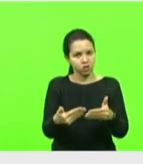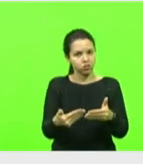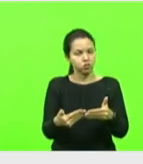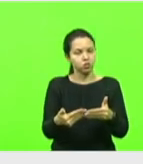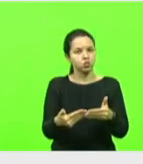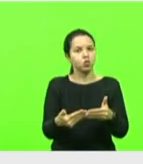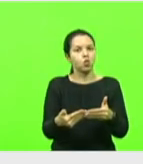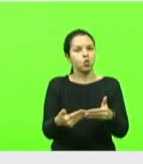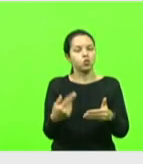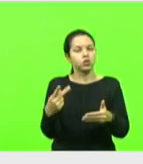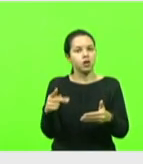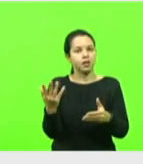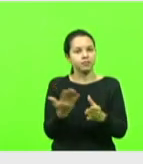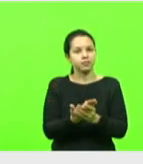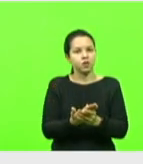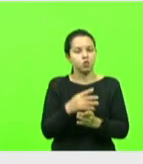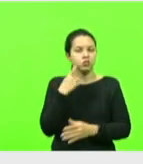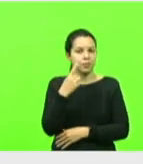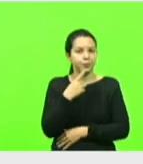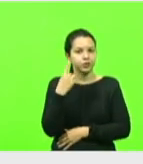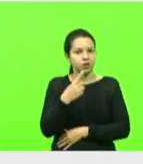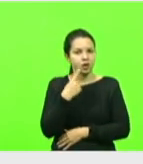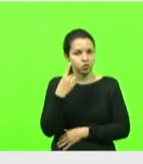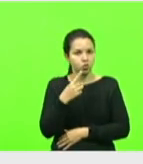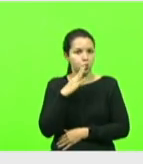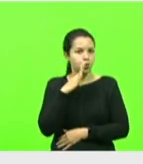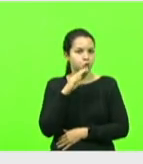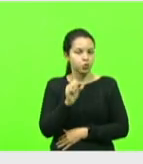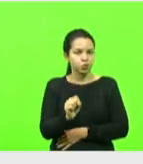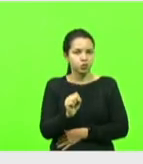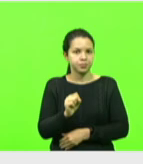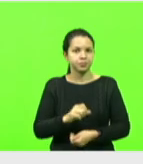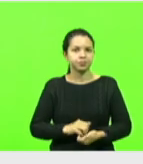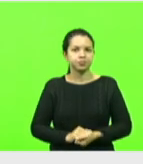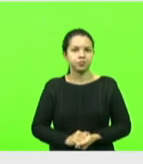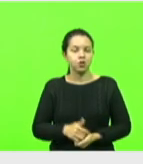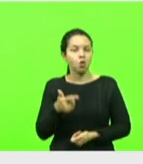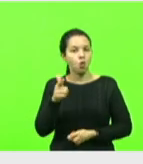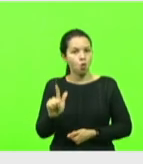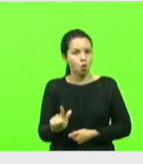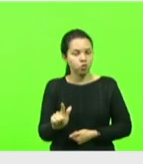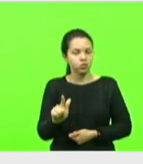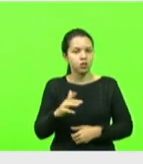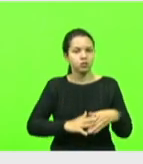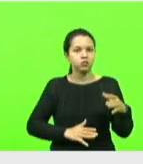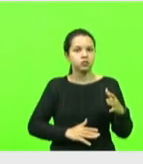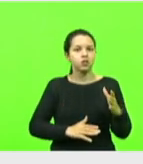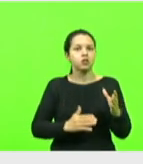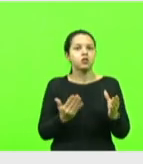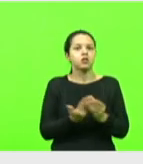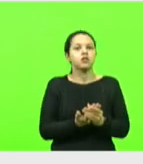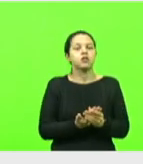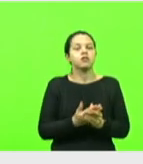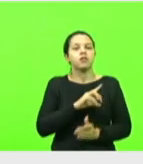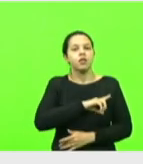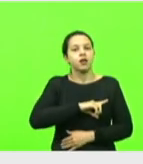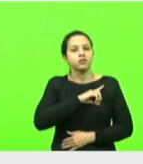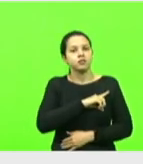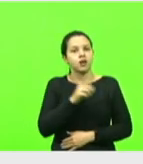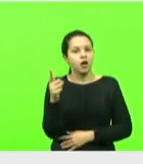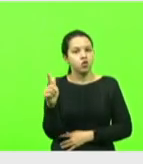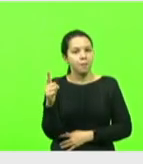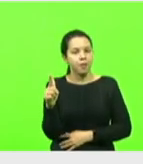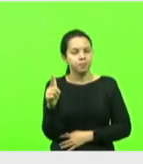Bruno Souza, outra ação da delegacia de Gaspar. 14